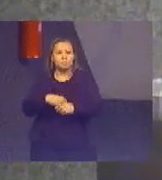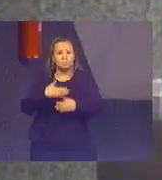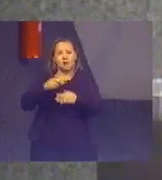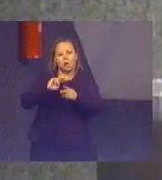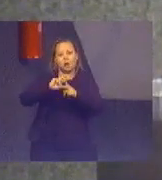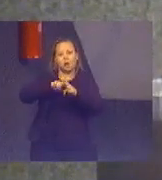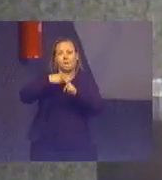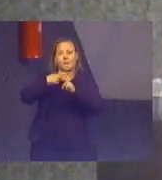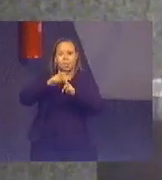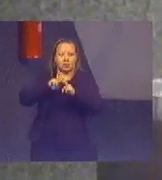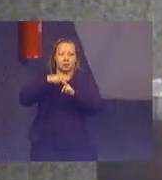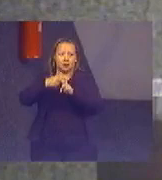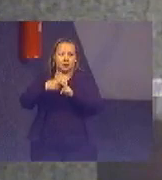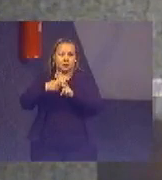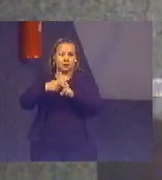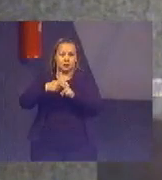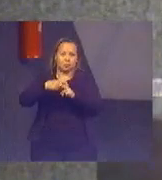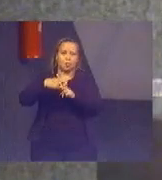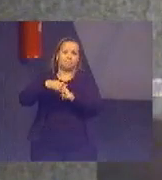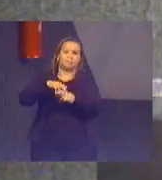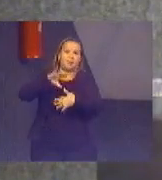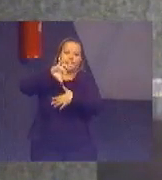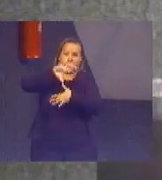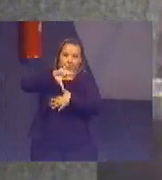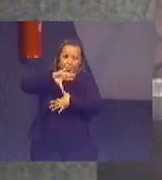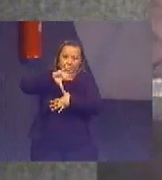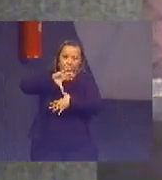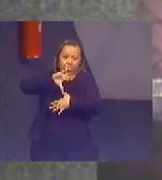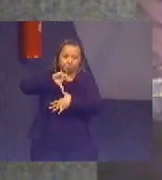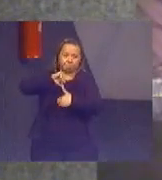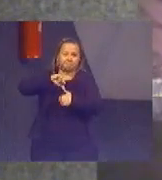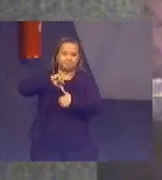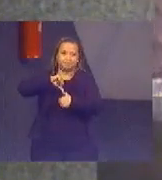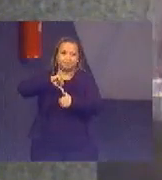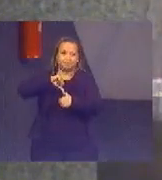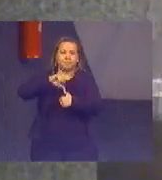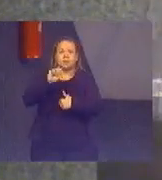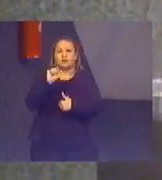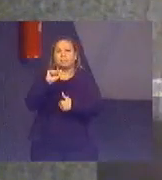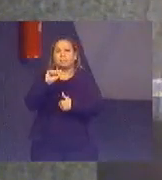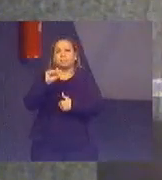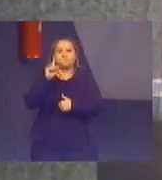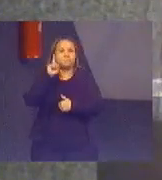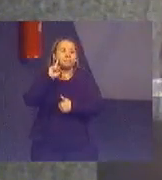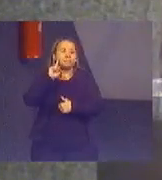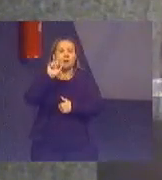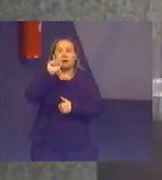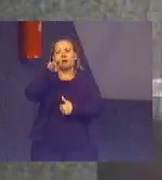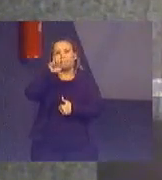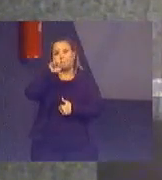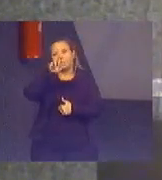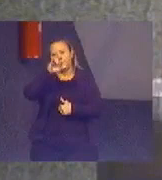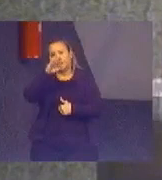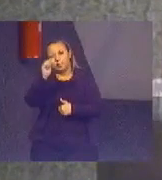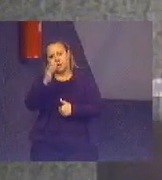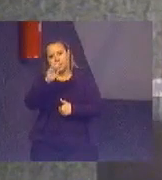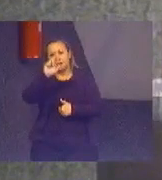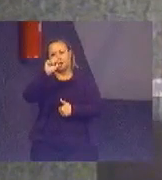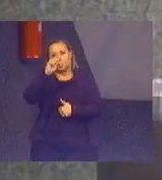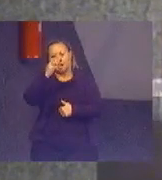América Latina. Em 2016, houve a Auditoria Piloto, em que o Tribunal testou algumas